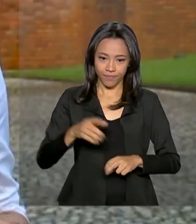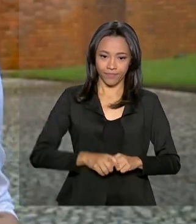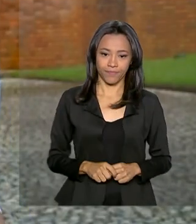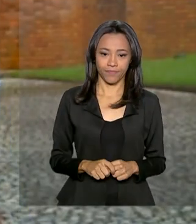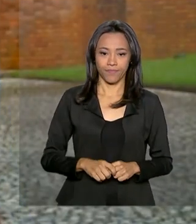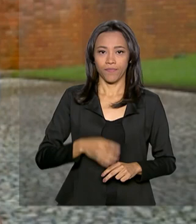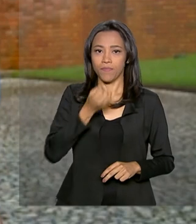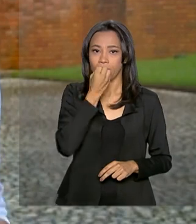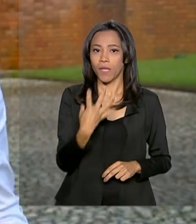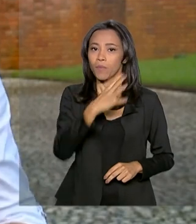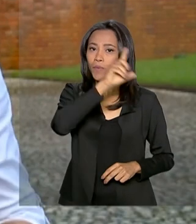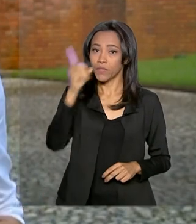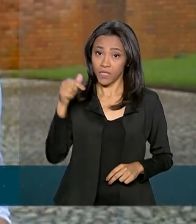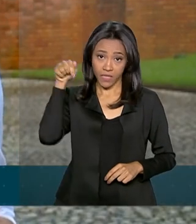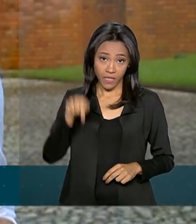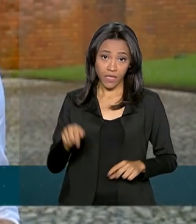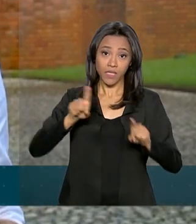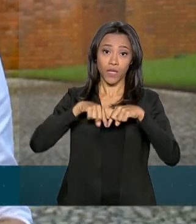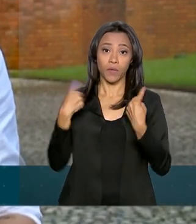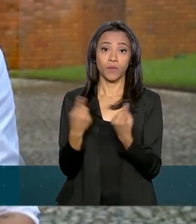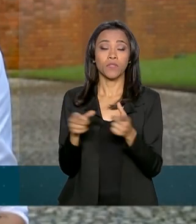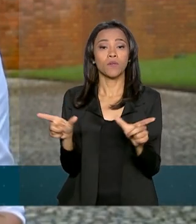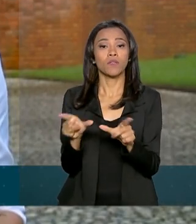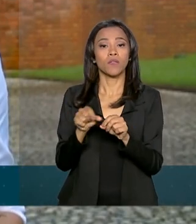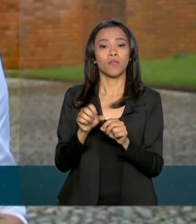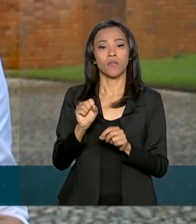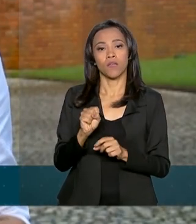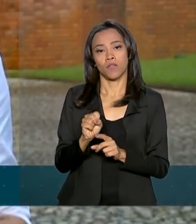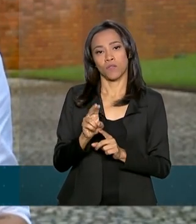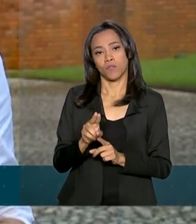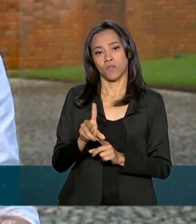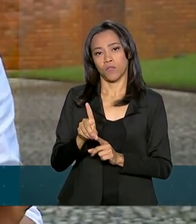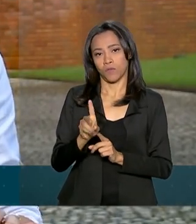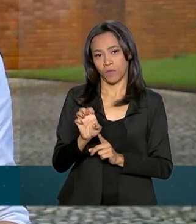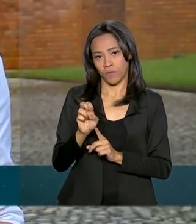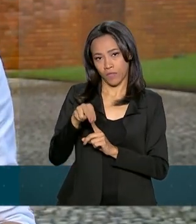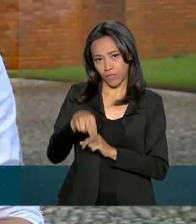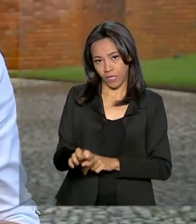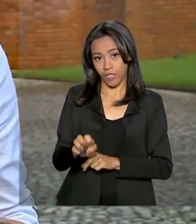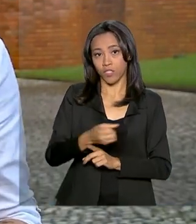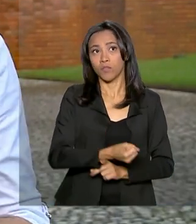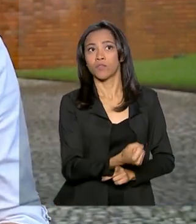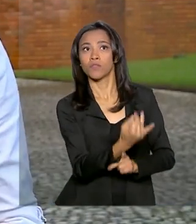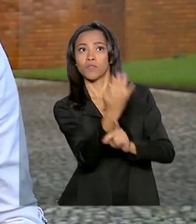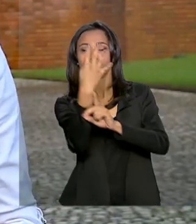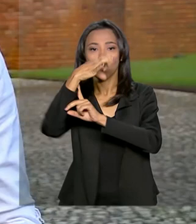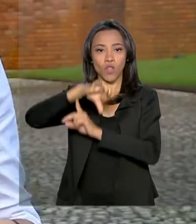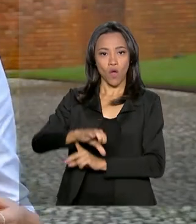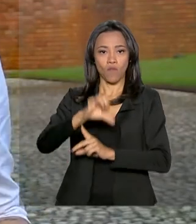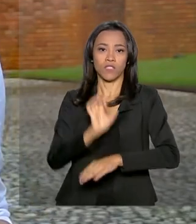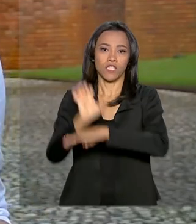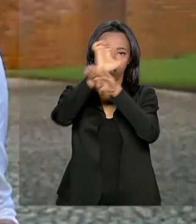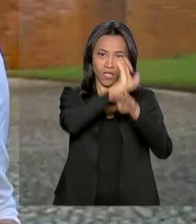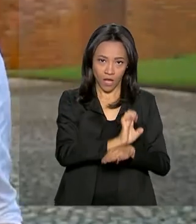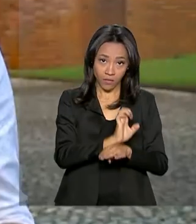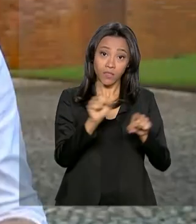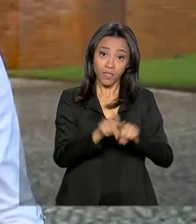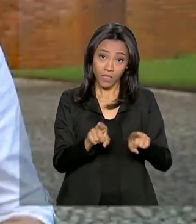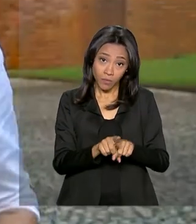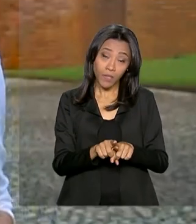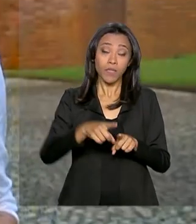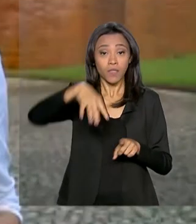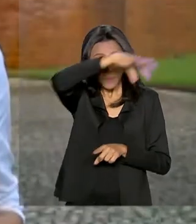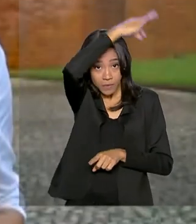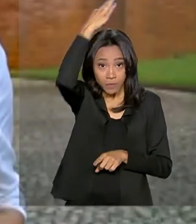Bom dia. Na reunião da Sudene, o presidente Jair Bolsonaro e os governadores dos nove estados do Nordeste e do Espírito Santo e